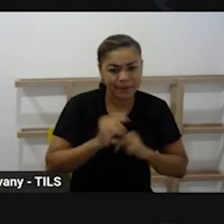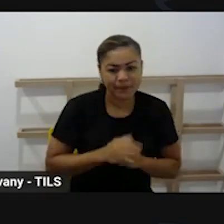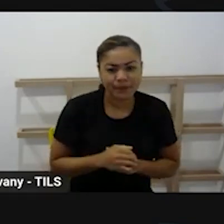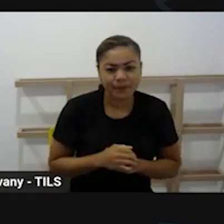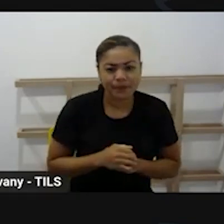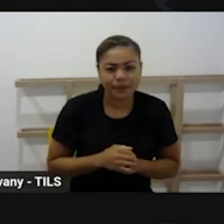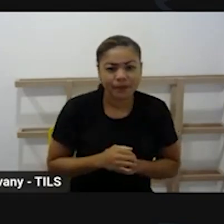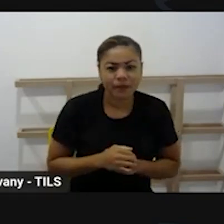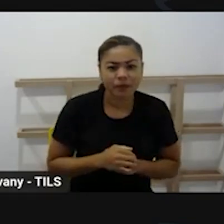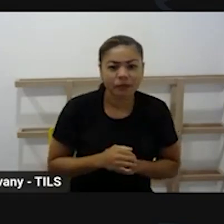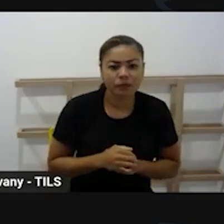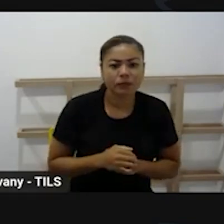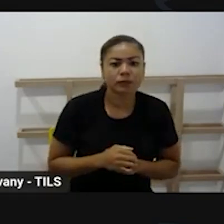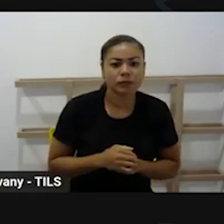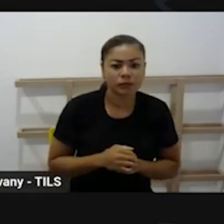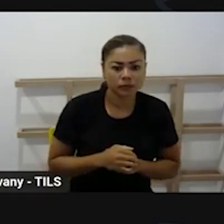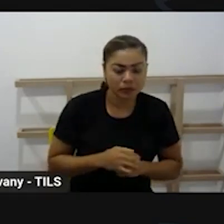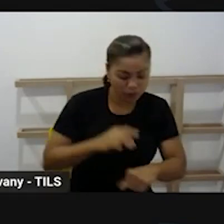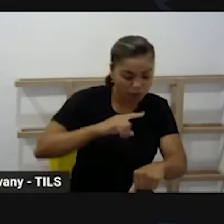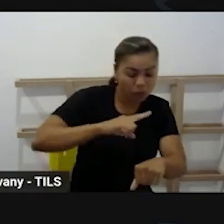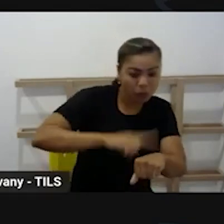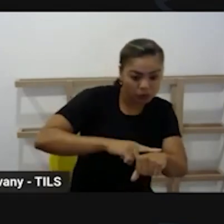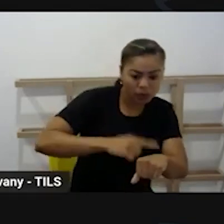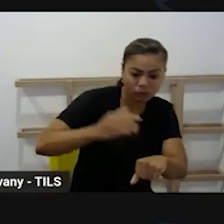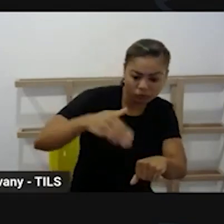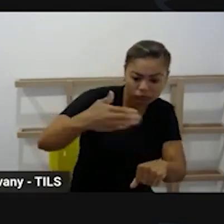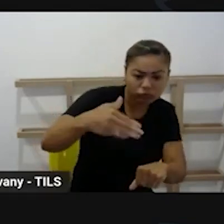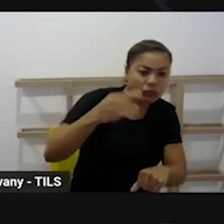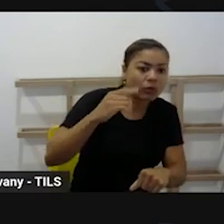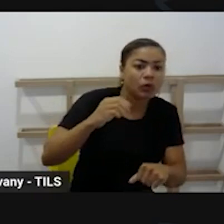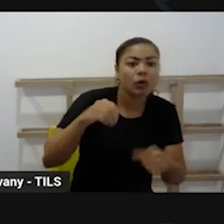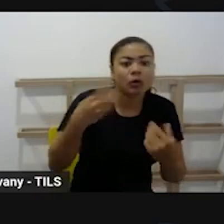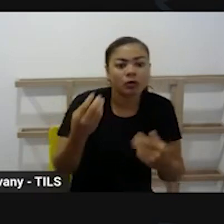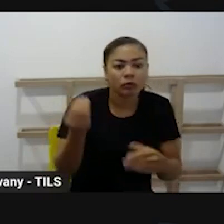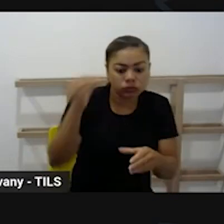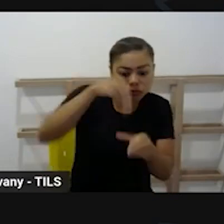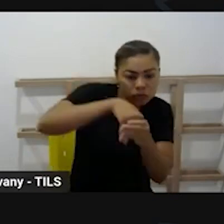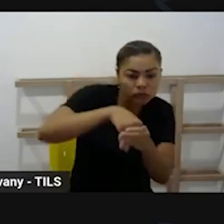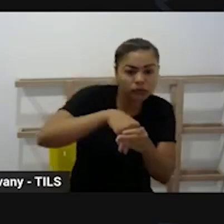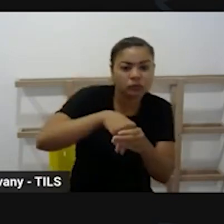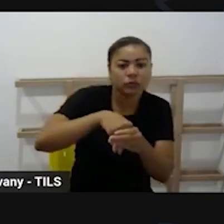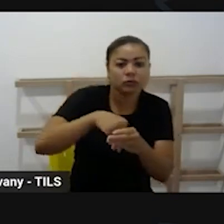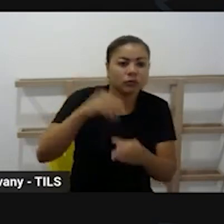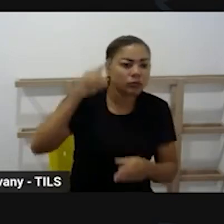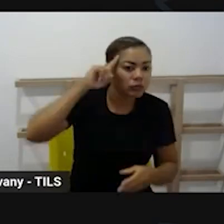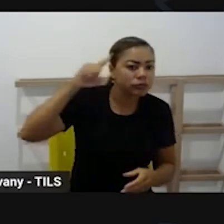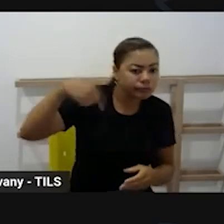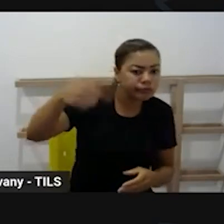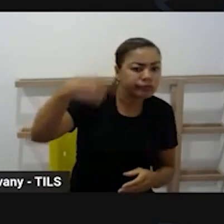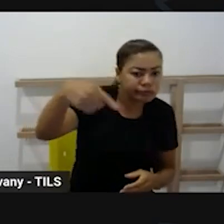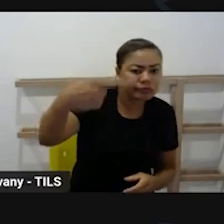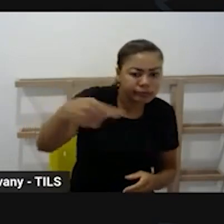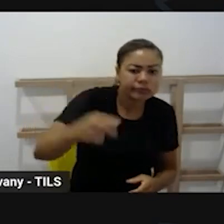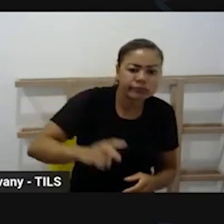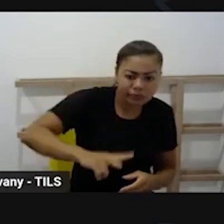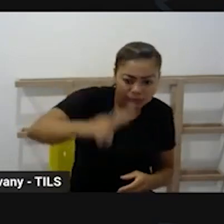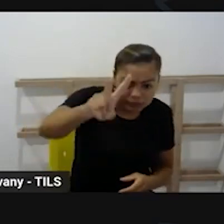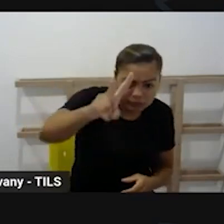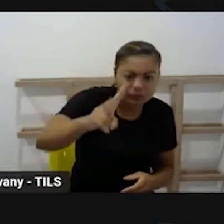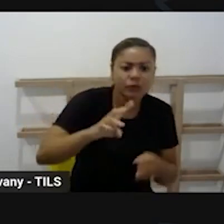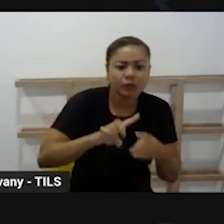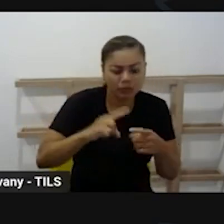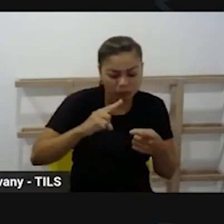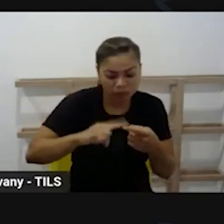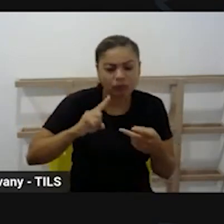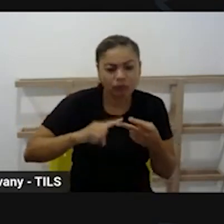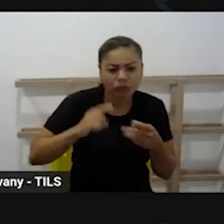da rotina dessa distribuição do tempo em que lá a rotina vai ser composta de atividades permanentes modalidades